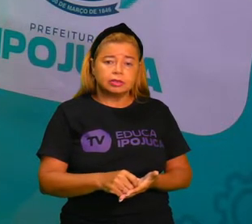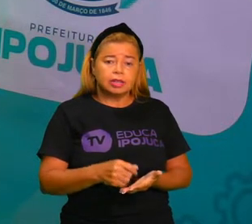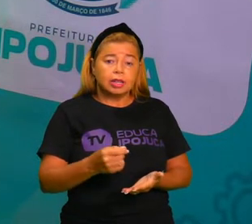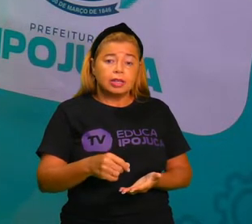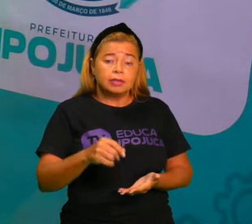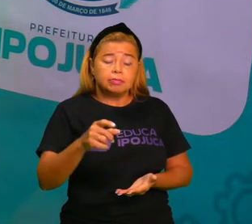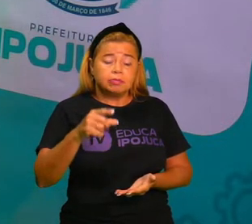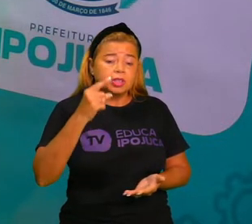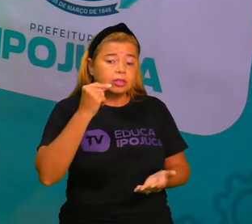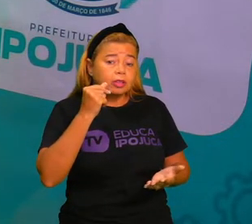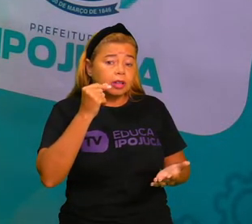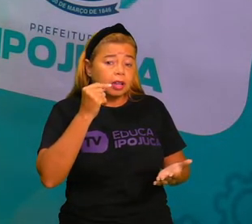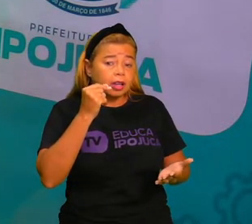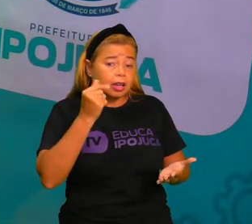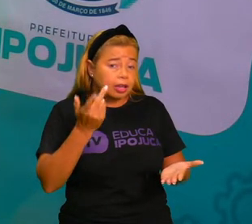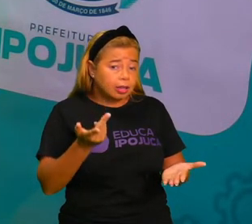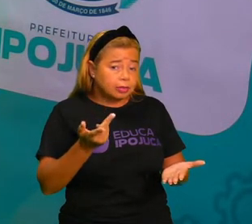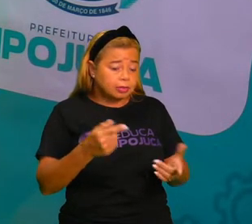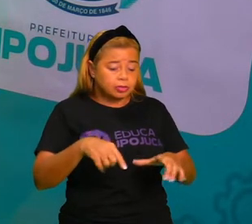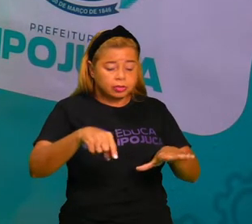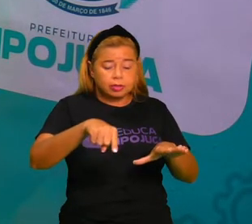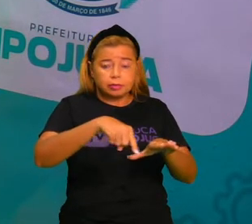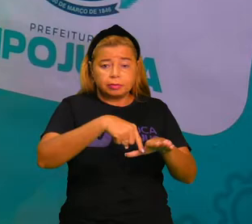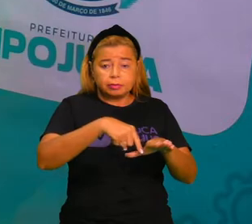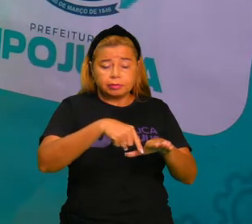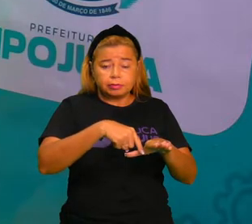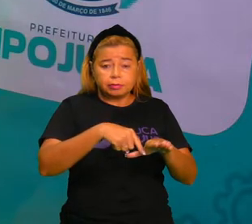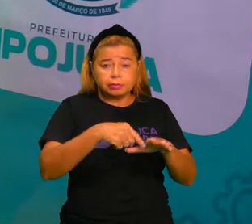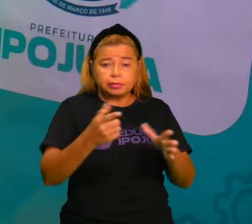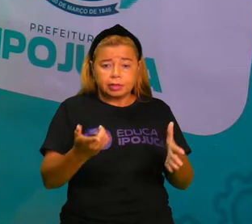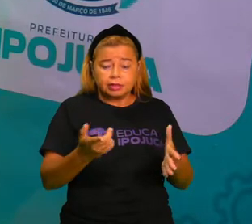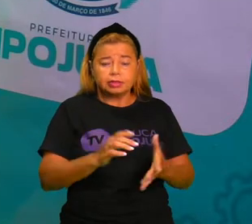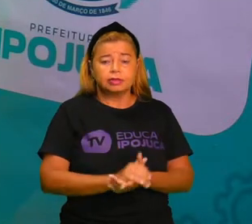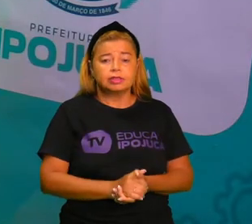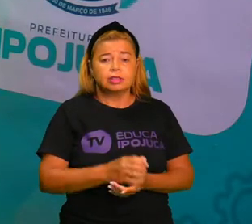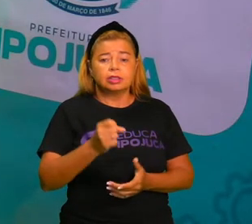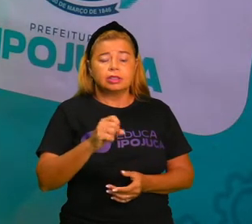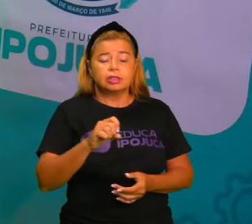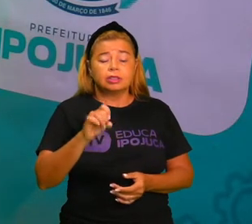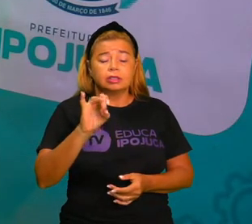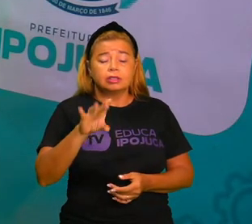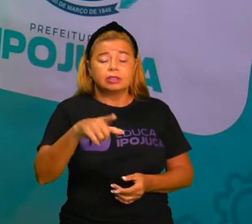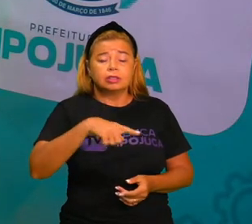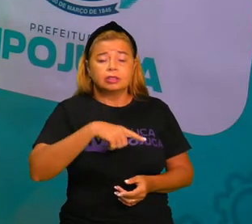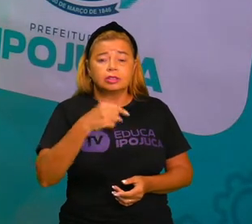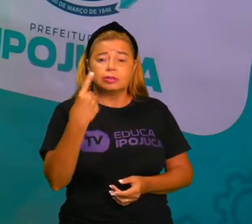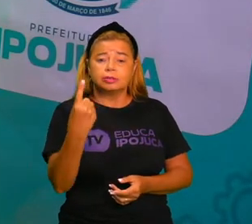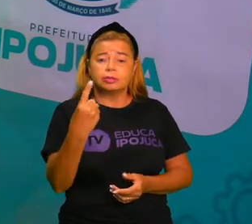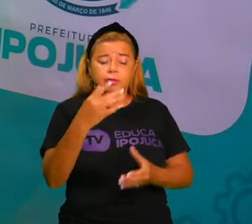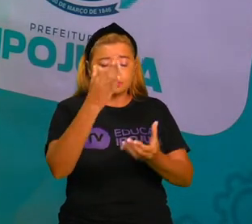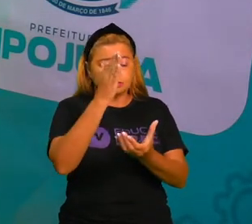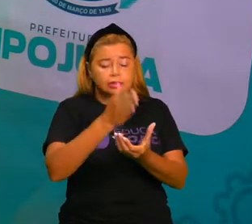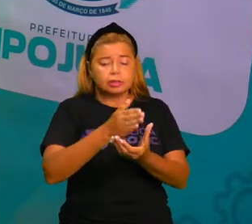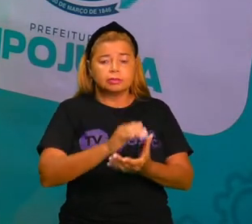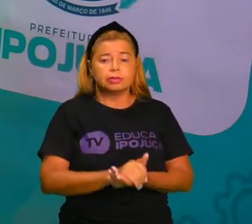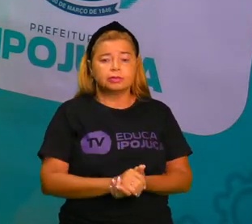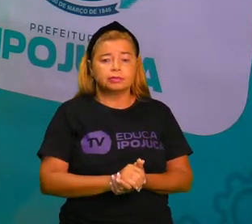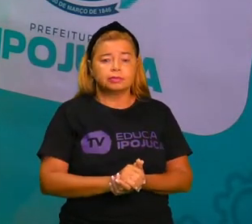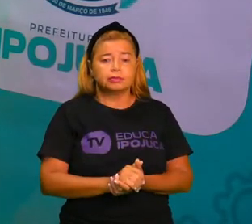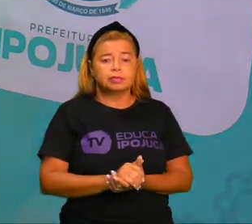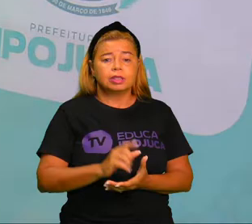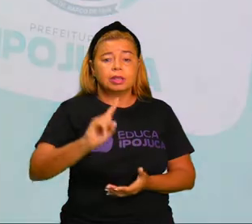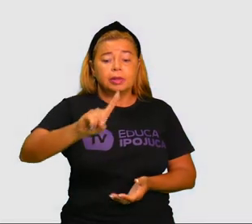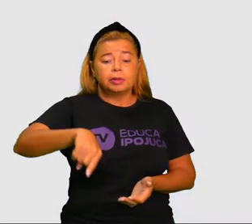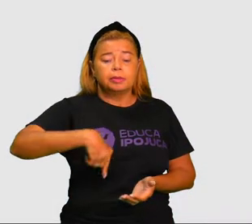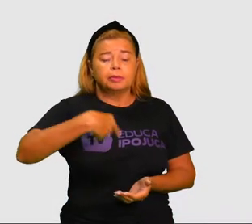Pé. Disse a palavra, então a palavra só tem uma sílaba. Certo? Então, vamos para a próxima. Palavras